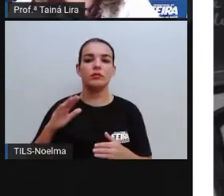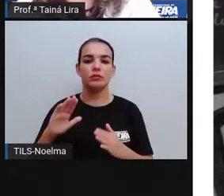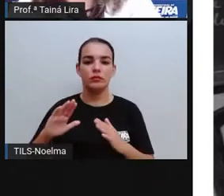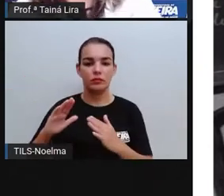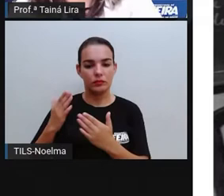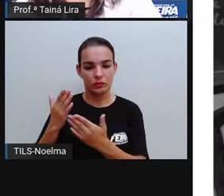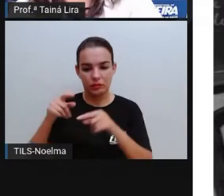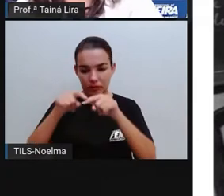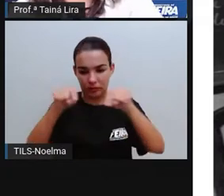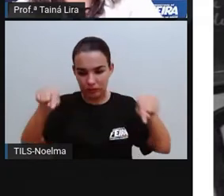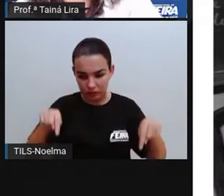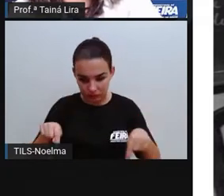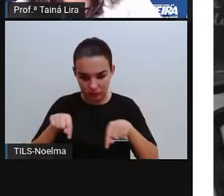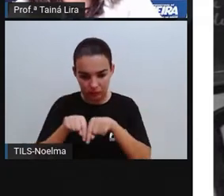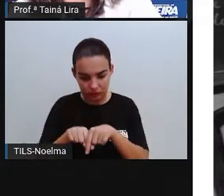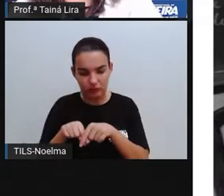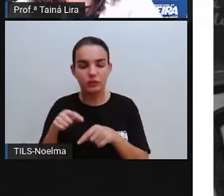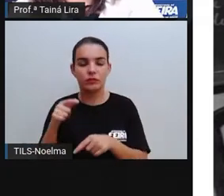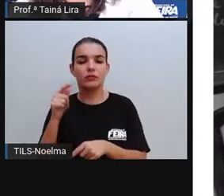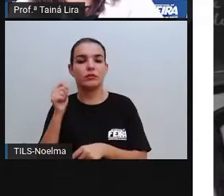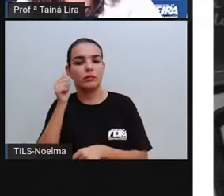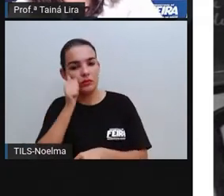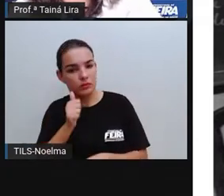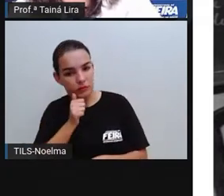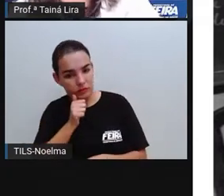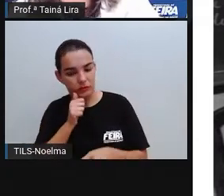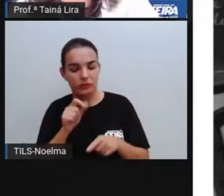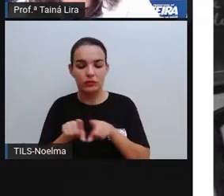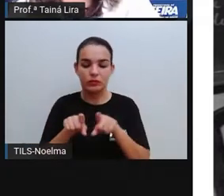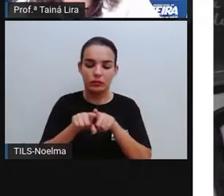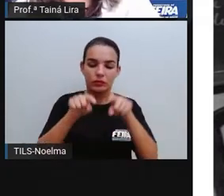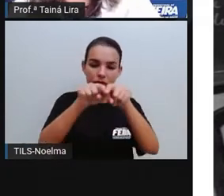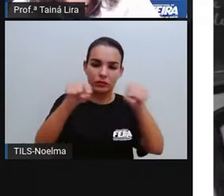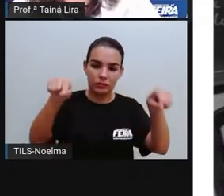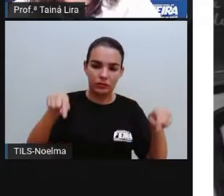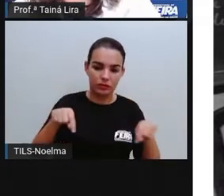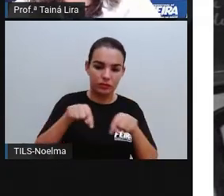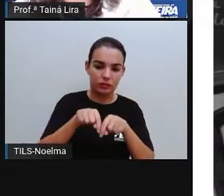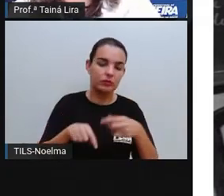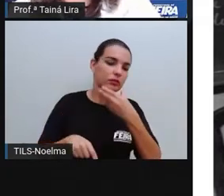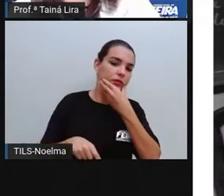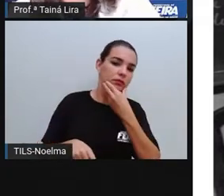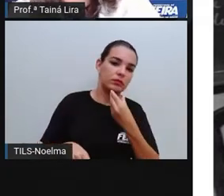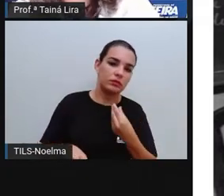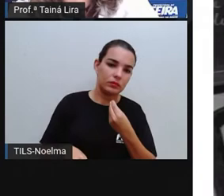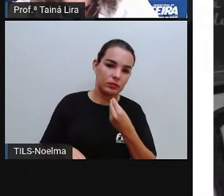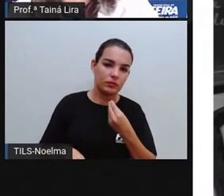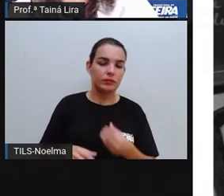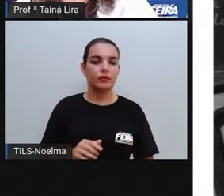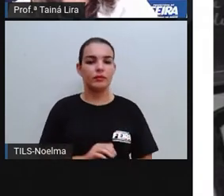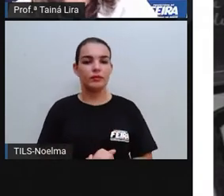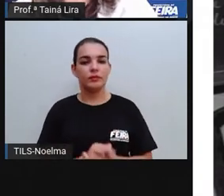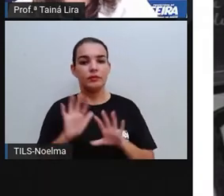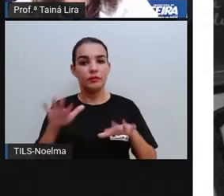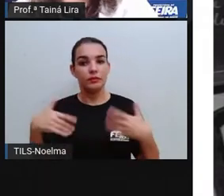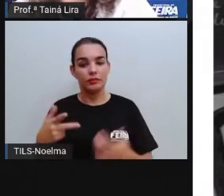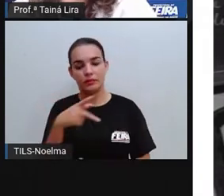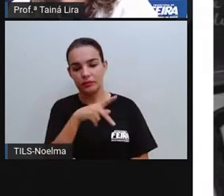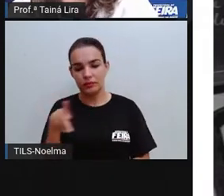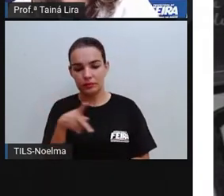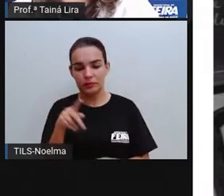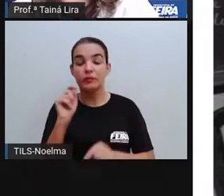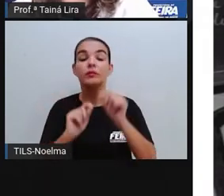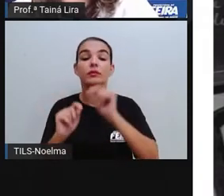meninos e turma de meninas. Inclusive, o próprio professor ali, nós observamos que é um homem. Ou seja,